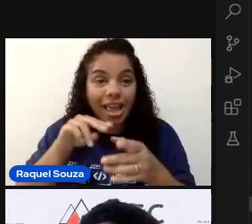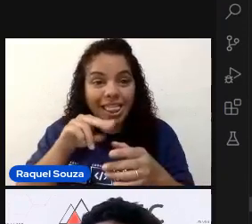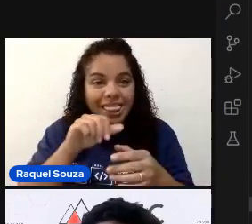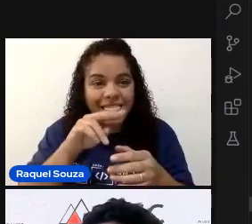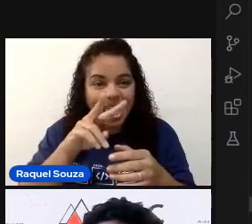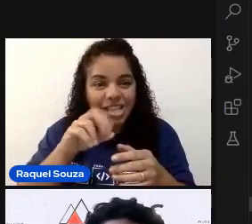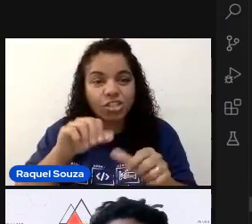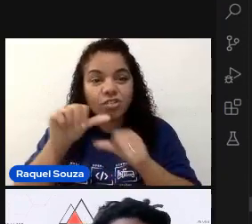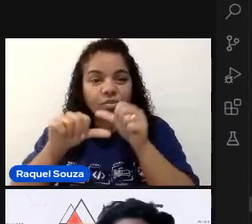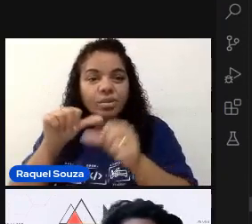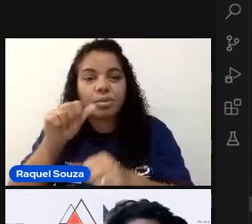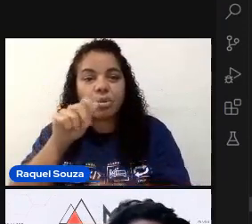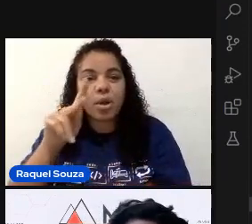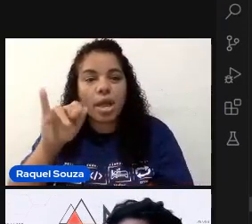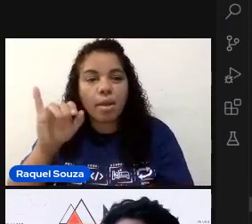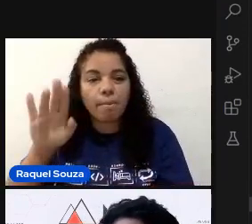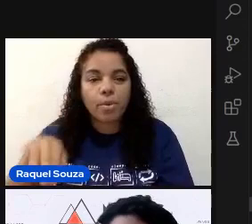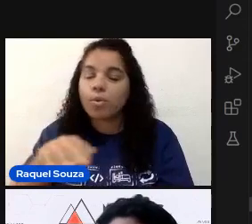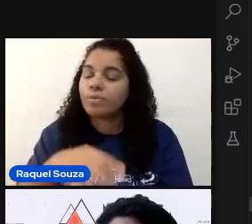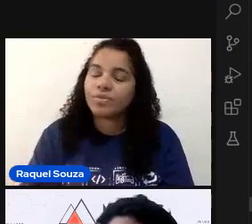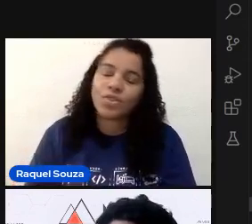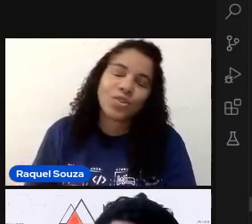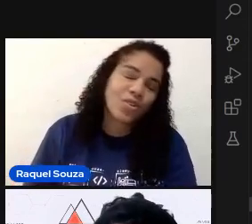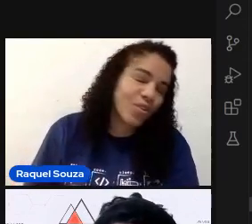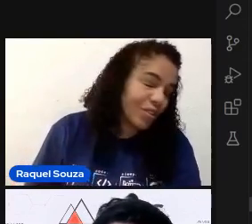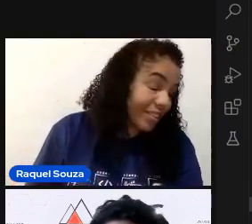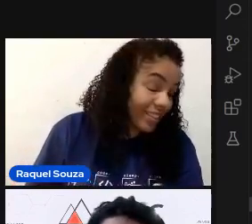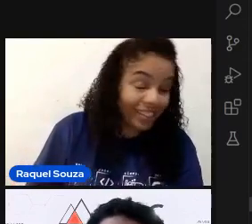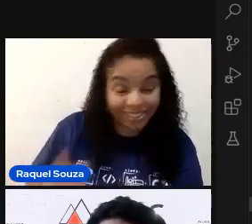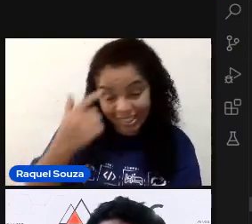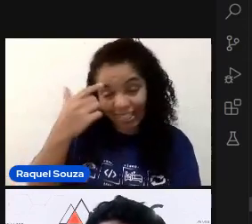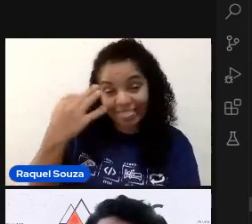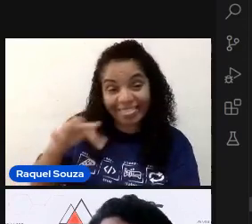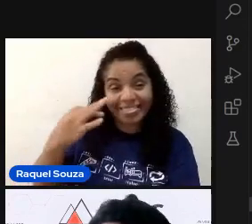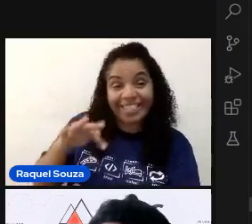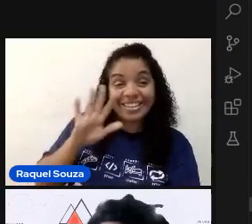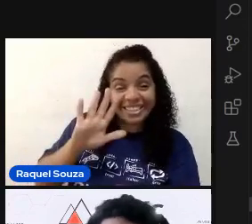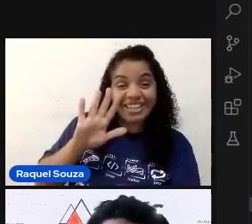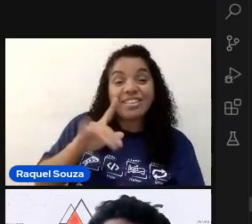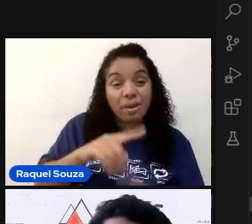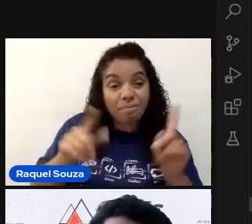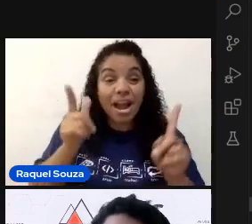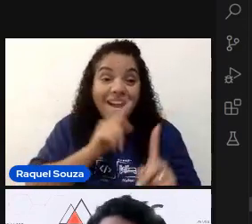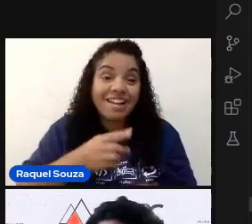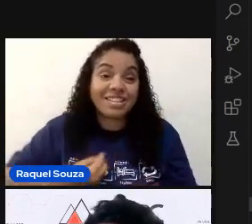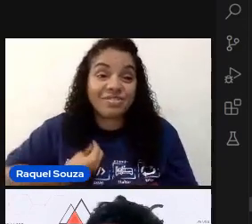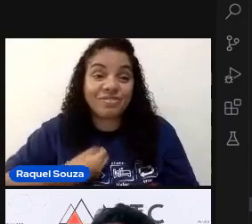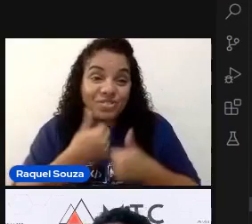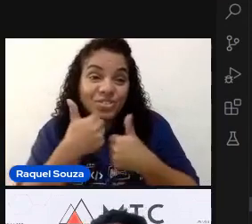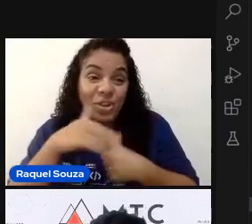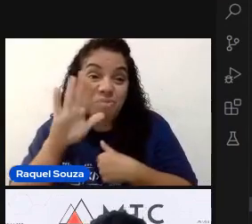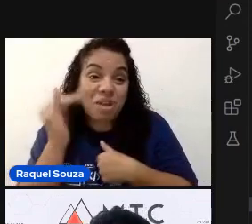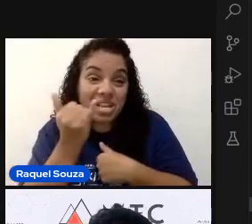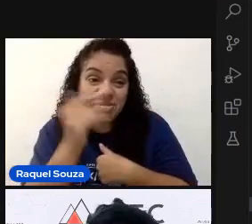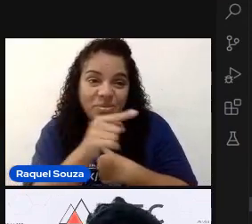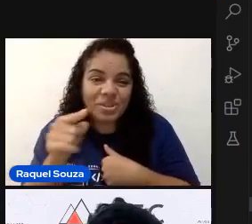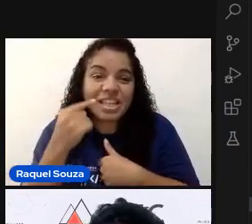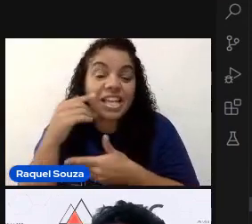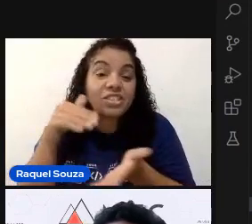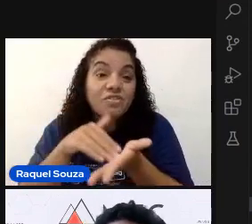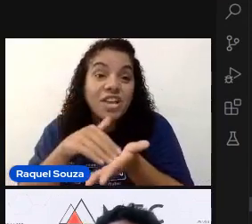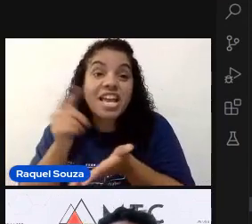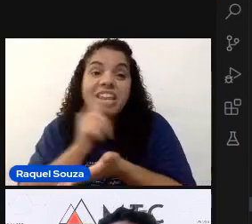contexto do Appium. Nossa, isso dá dor de cabeça, viu? Mas funciona. Eu acho que isso é que é o mais importante. No final das contas,